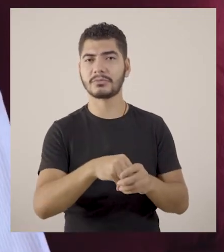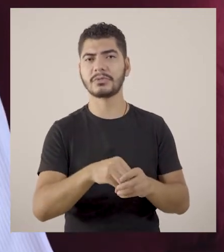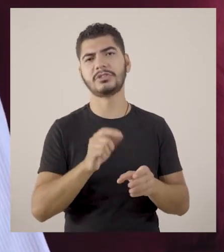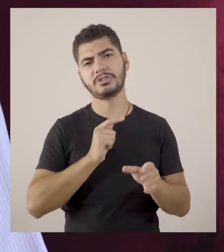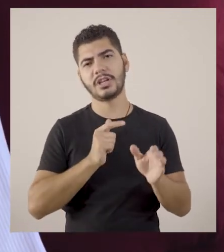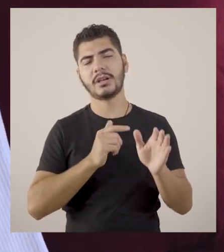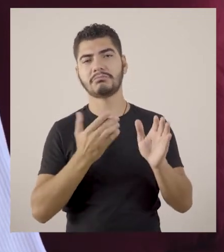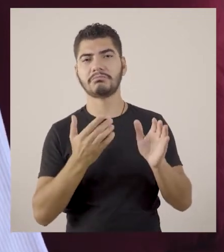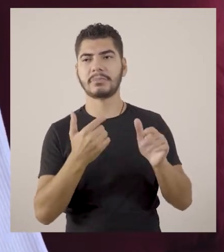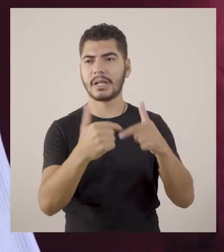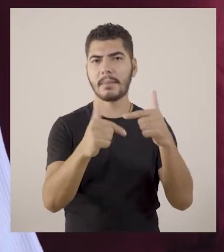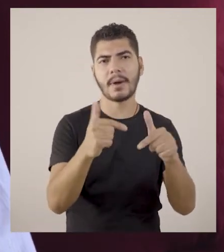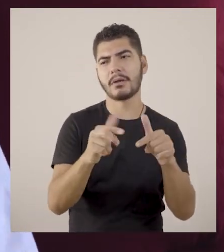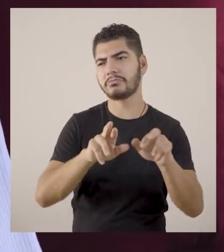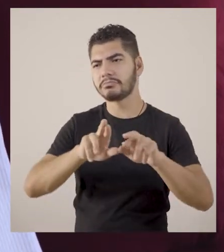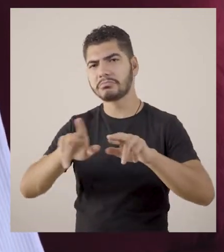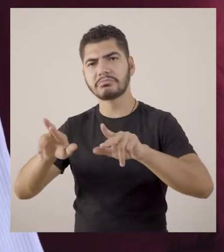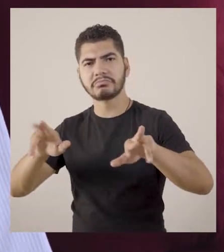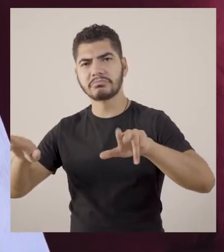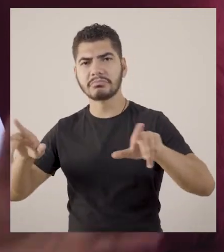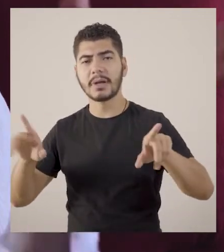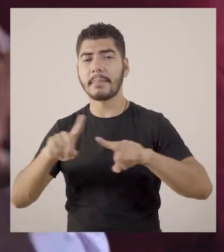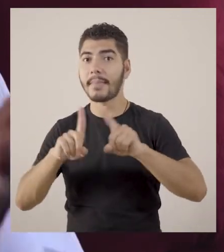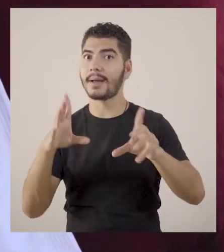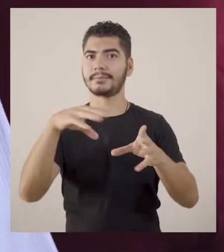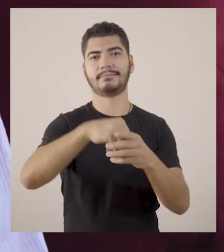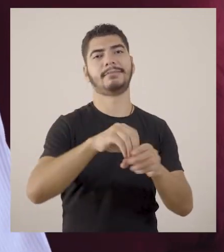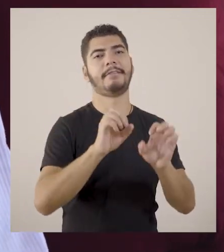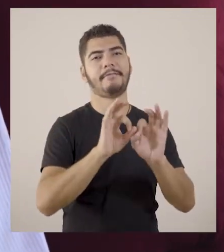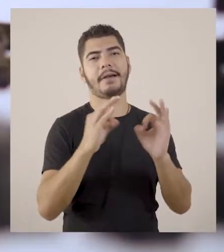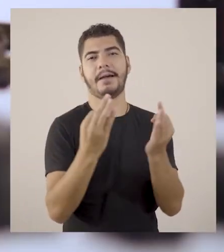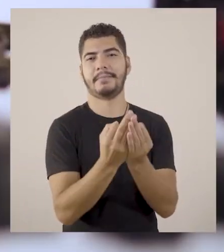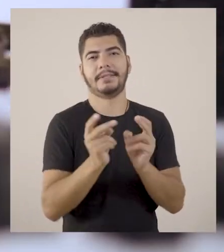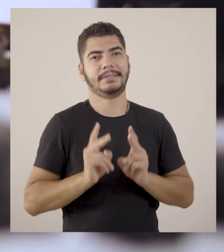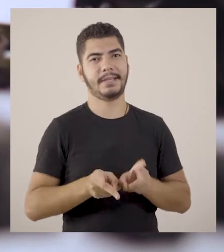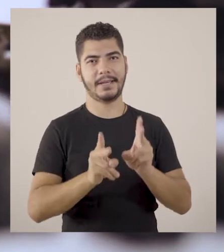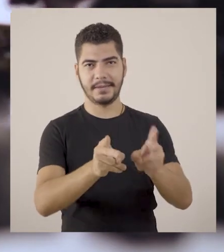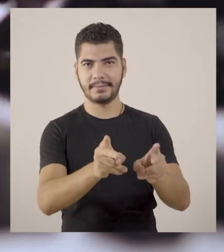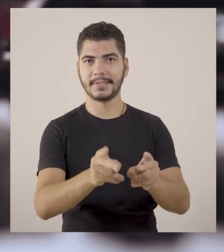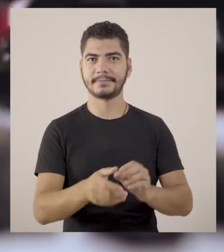categorias, outros, né? Mas estava sempre ali em família.